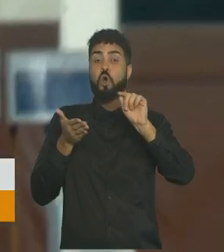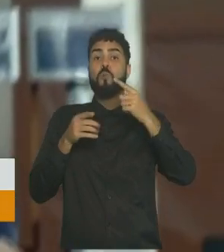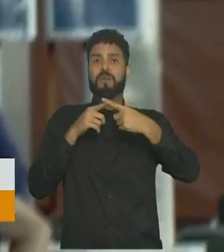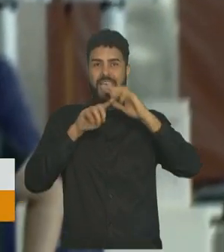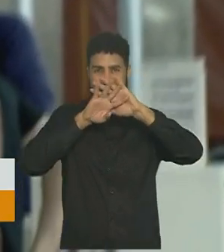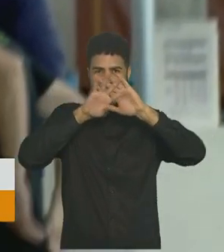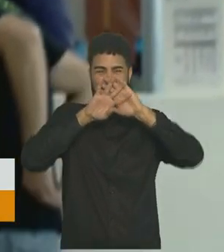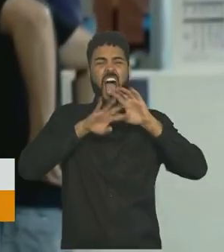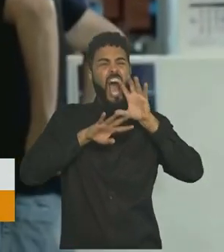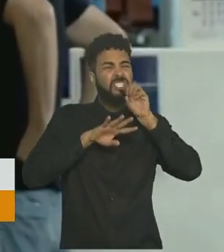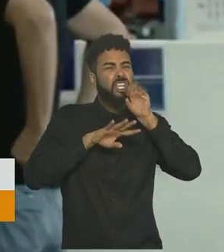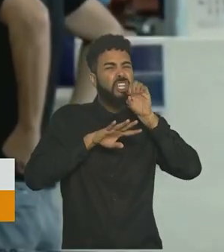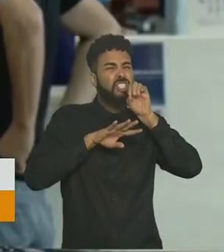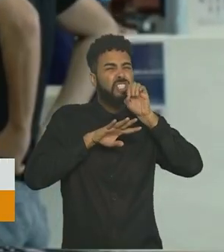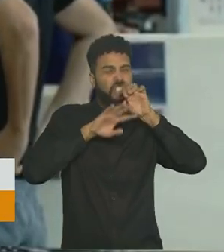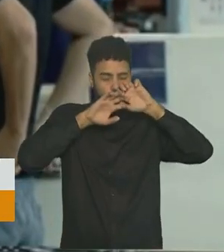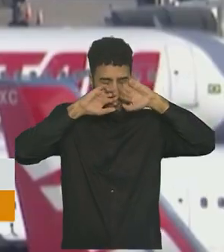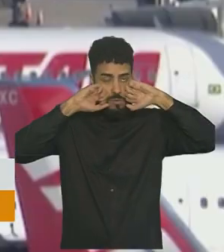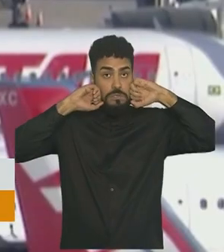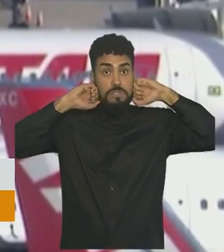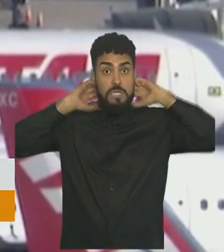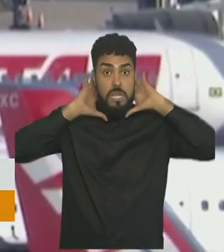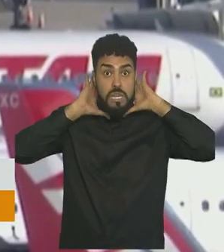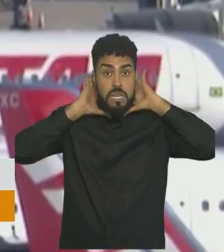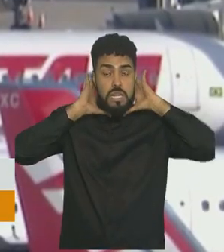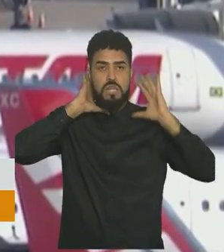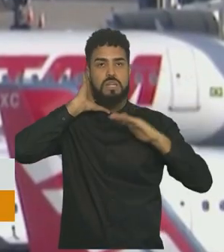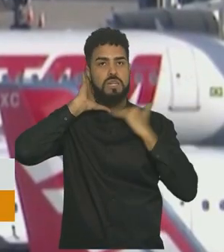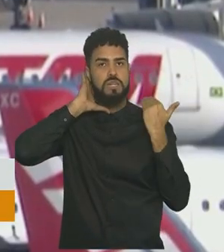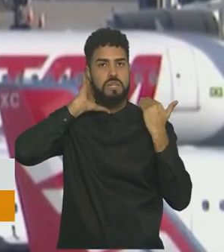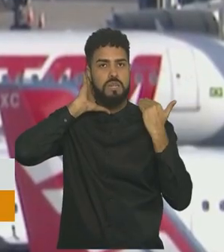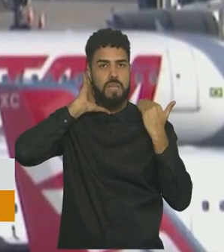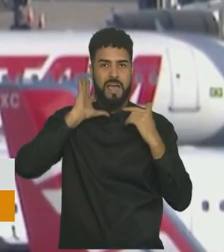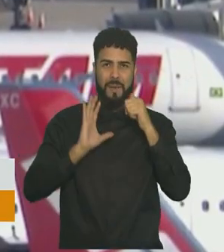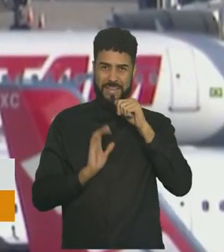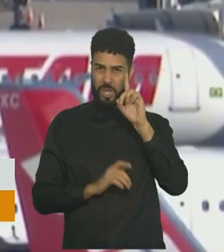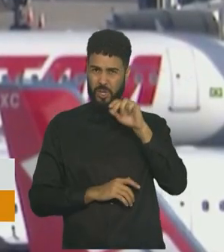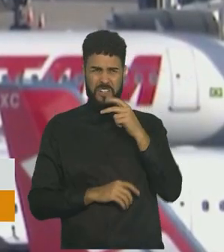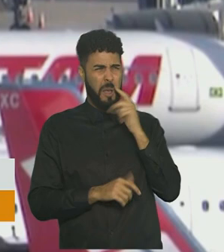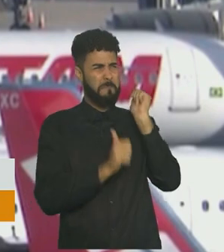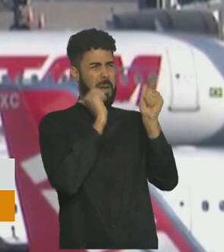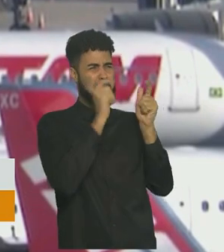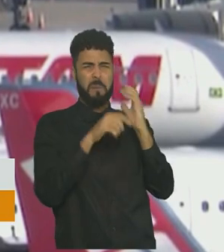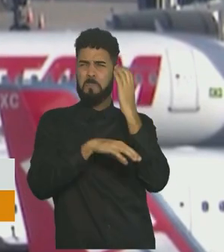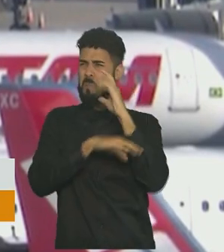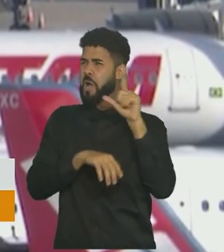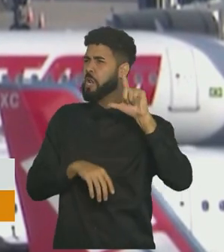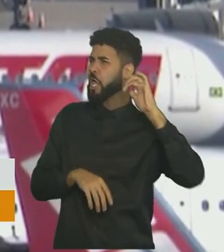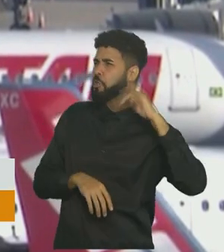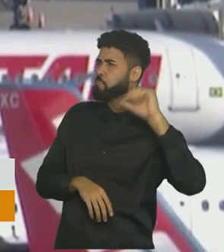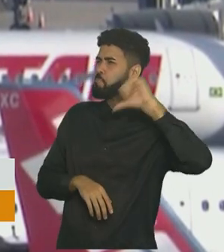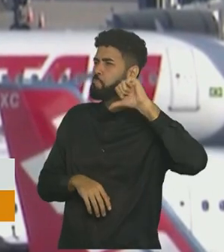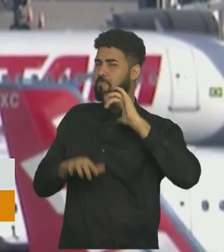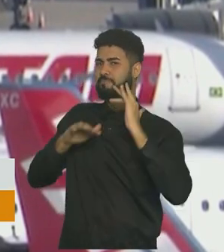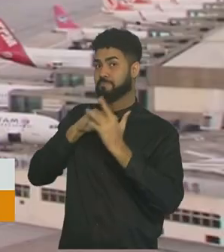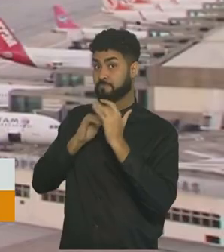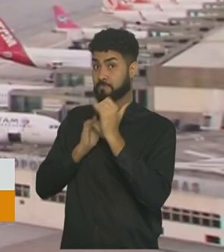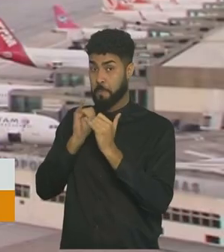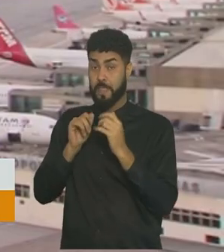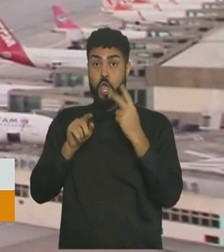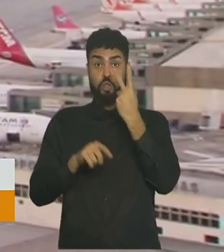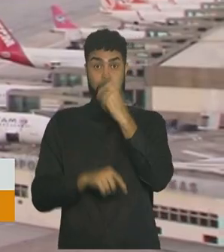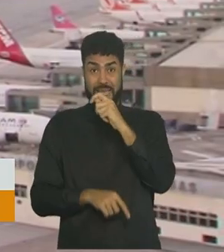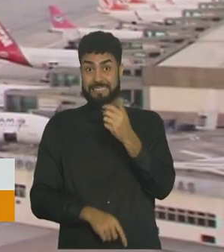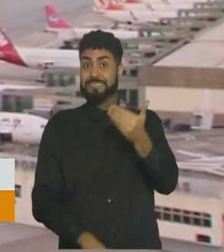roeu a caixa de transporte e se asfixiou. A dona do cachorro reclamou da empresa nas redes sociais. Há dois meses, um